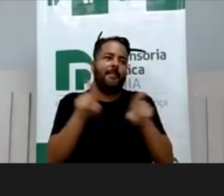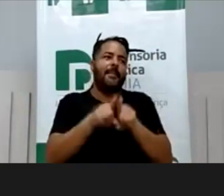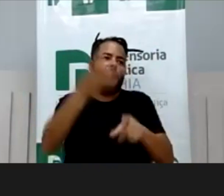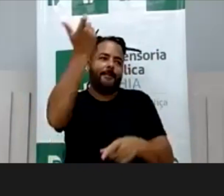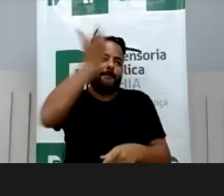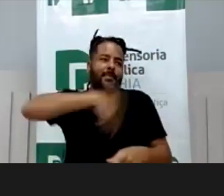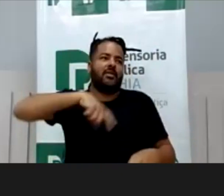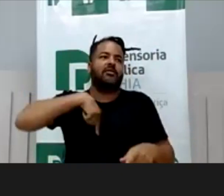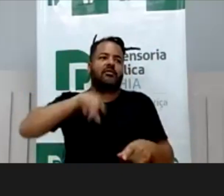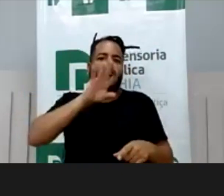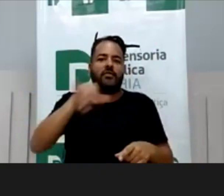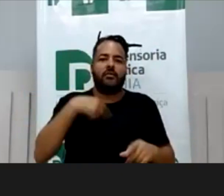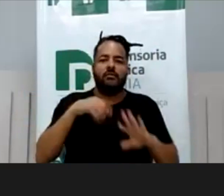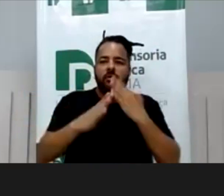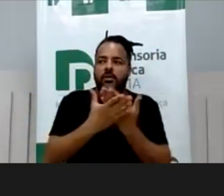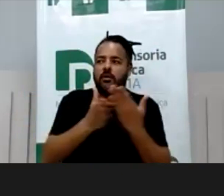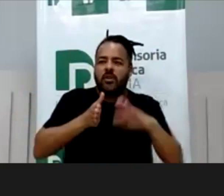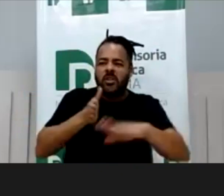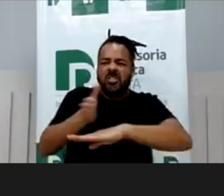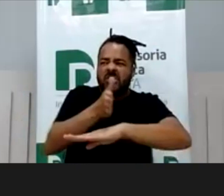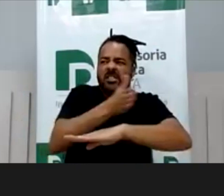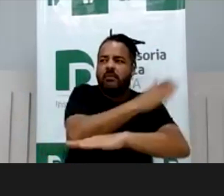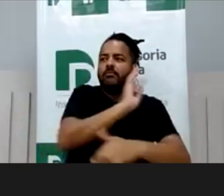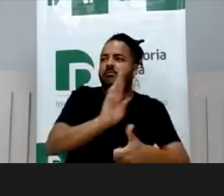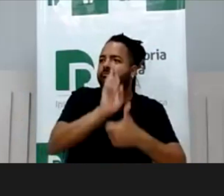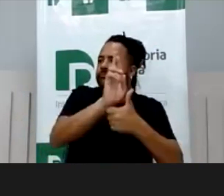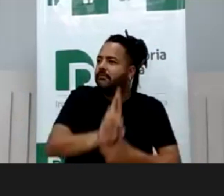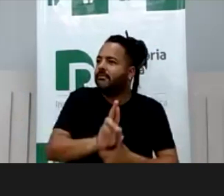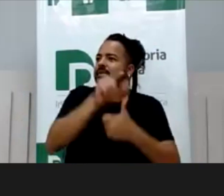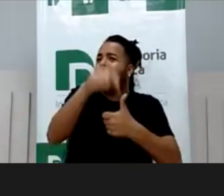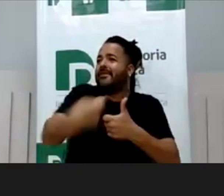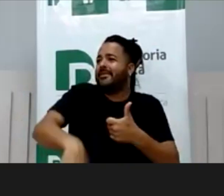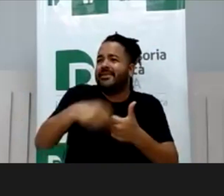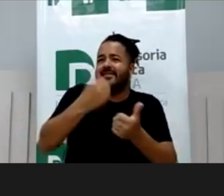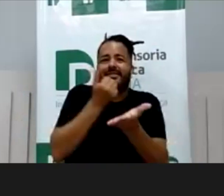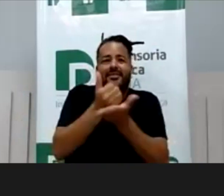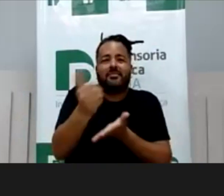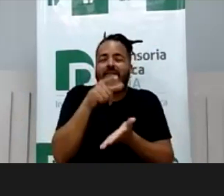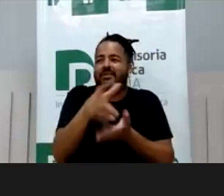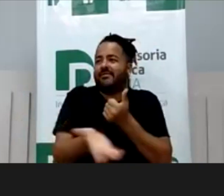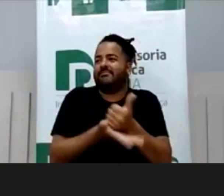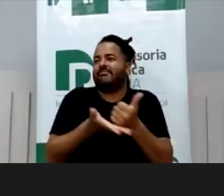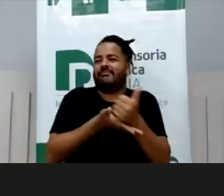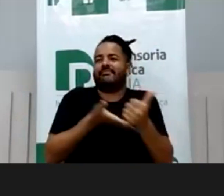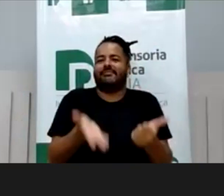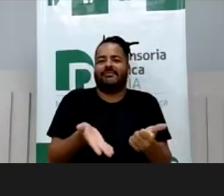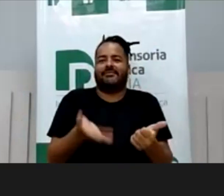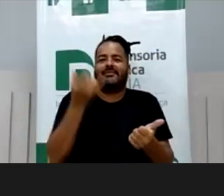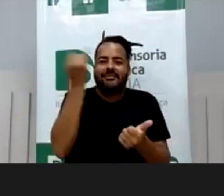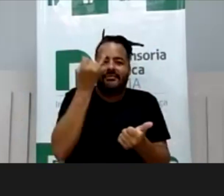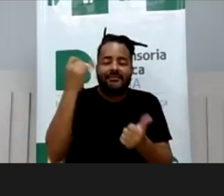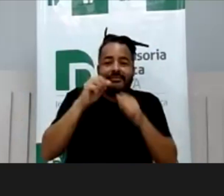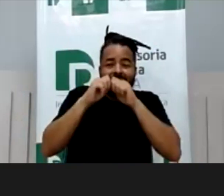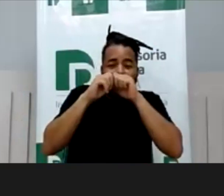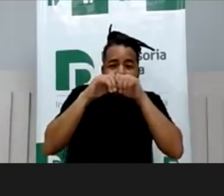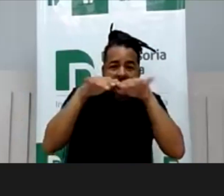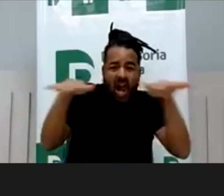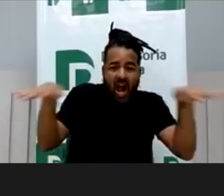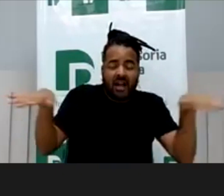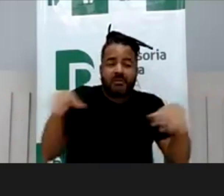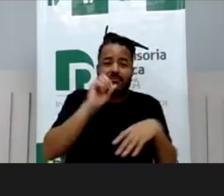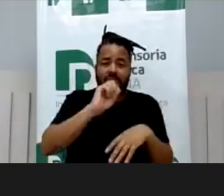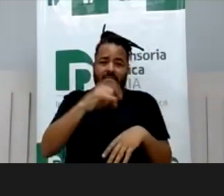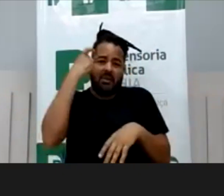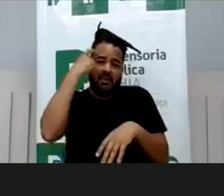defensoria vai rolar, tá? A gente vai fazer, porque tem que começar na base. Essa visita que a gente fez sobre, não basta ser